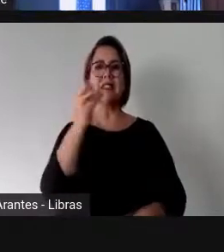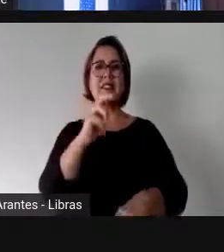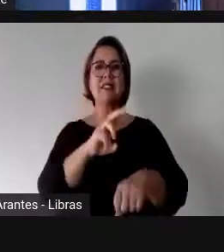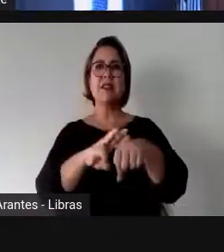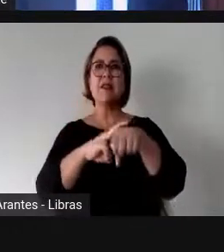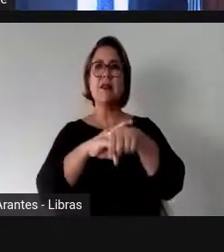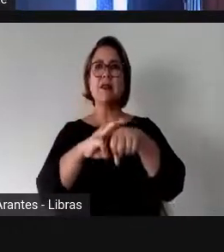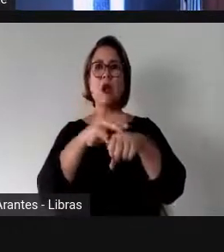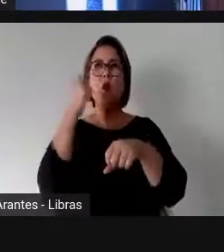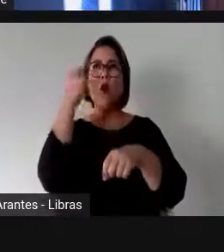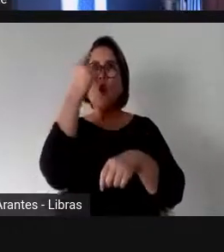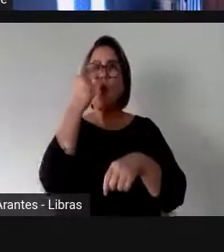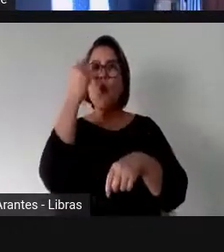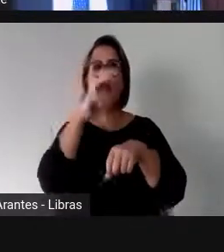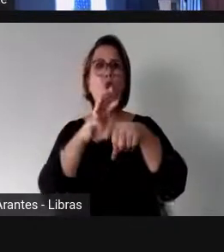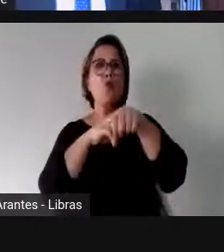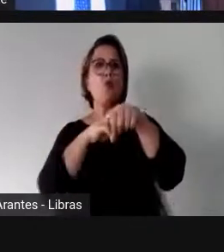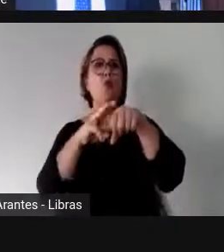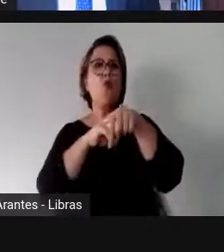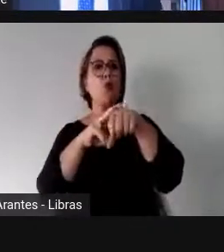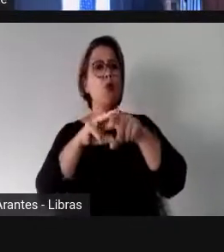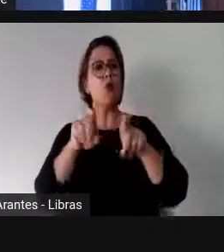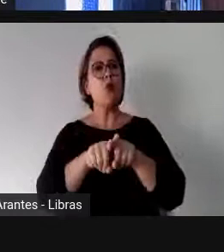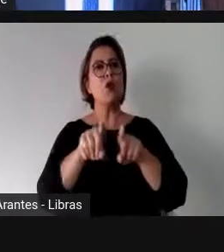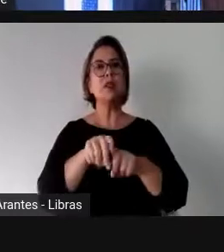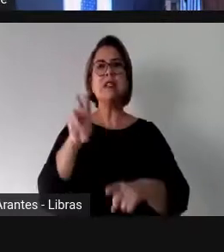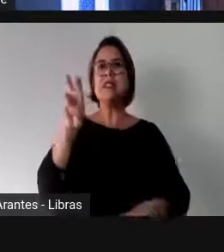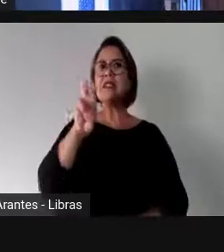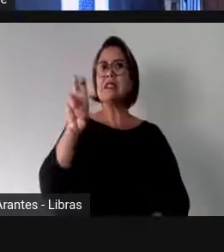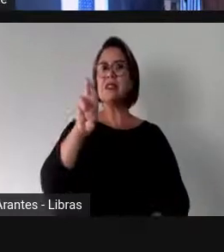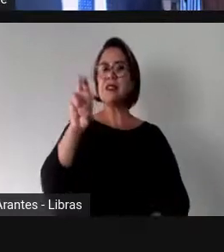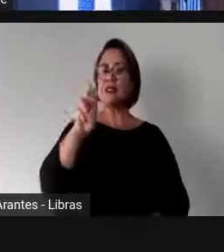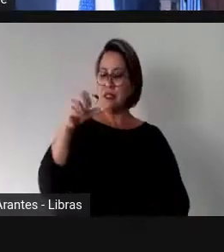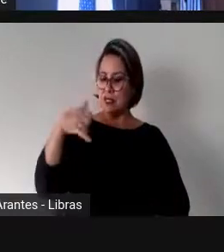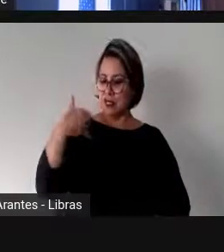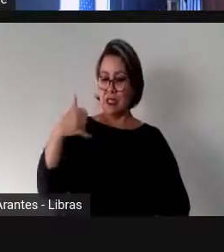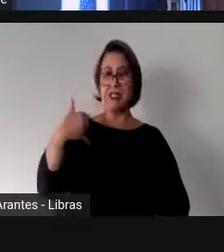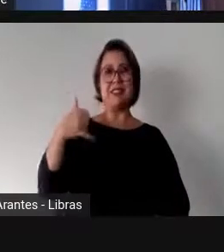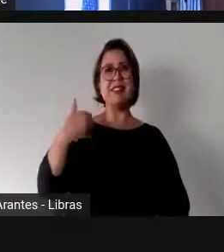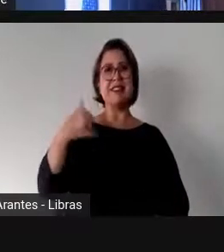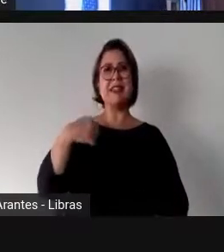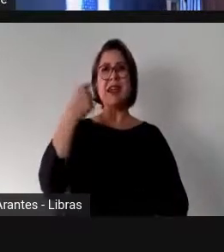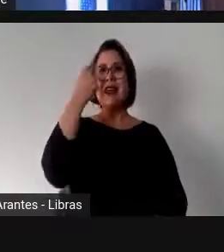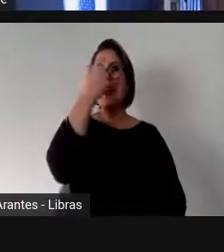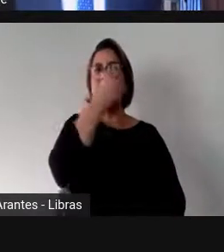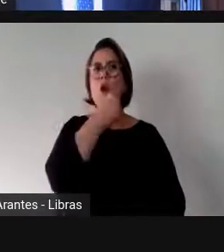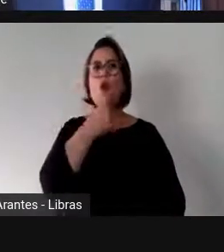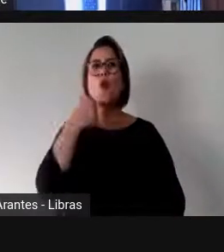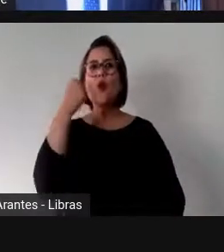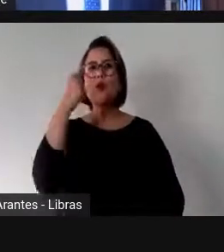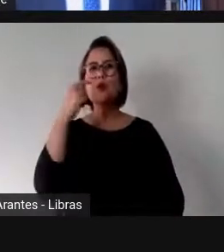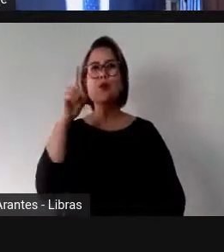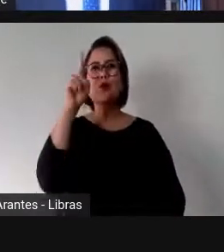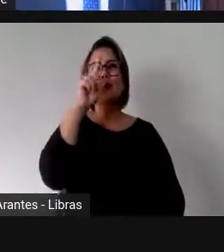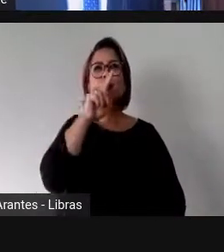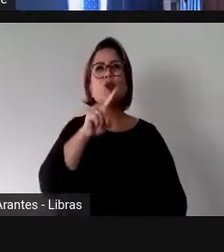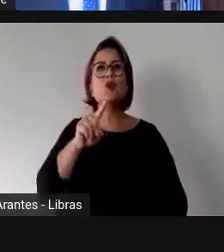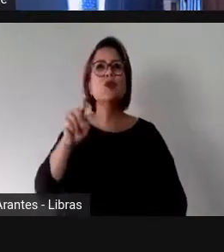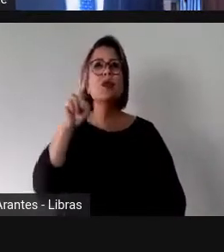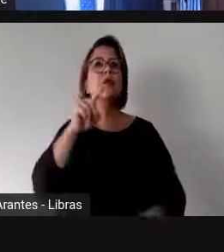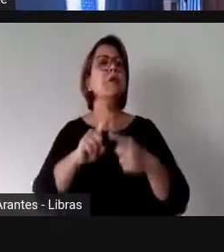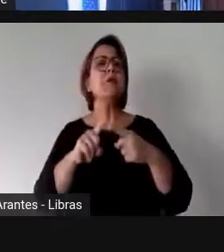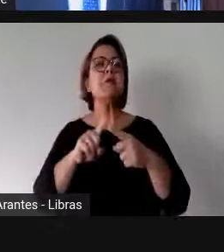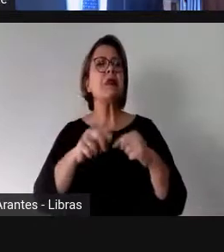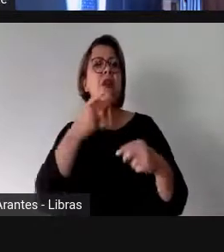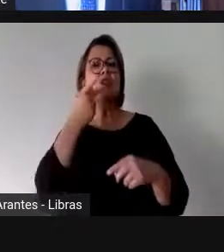claros. Tenho 55 anos e o rosto bastante arredondado. Estou dizendo isso para